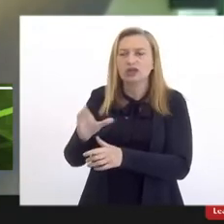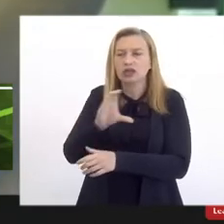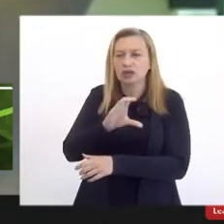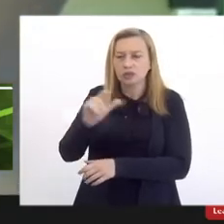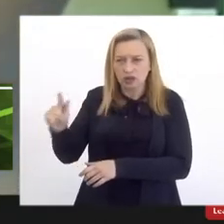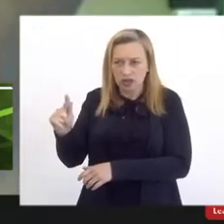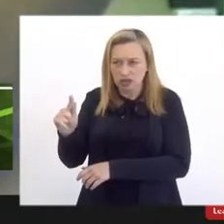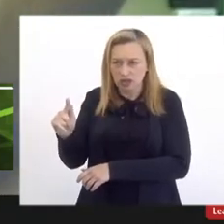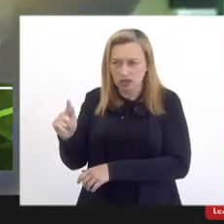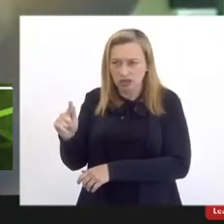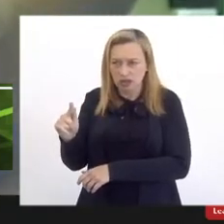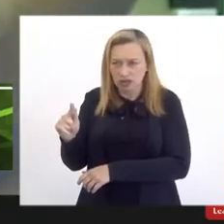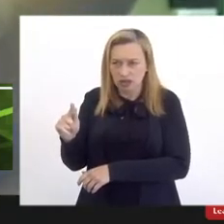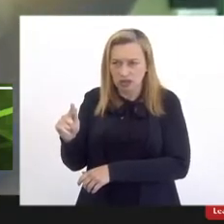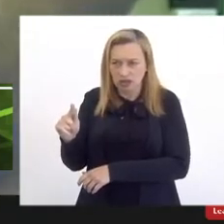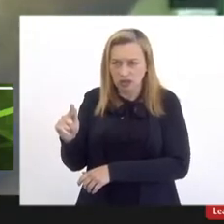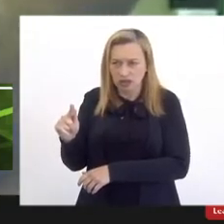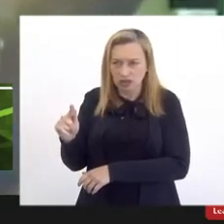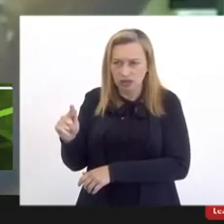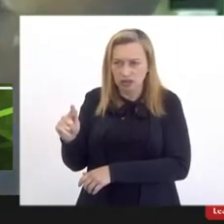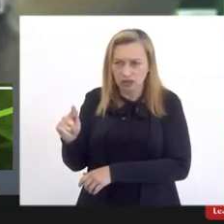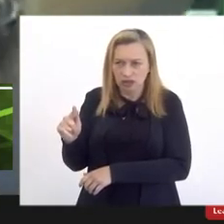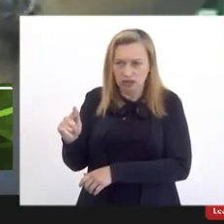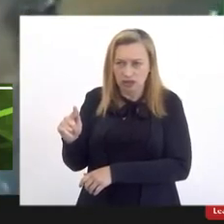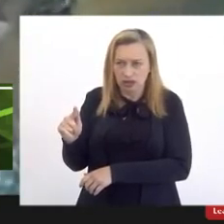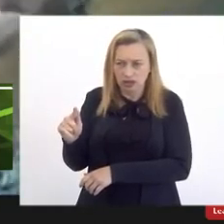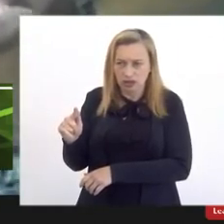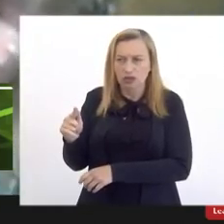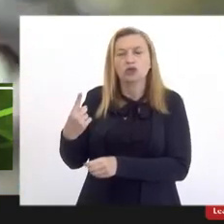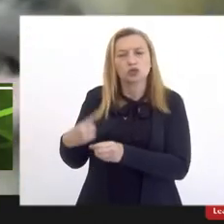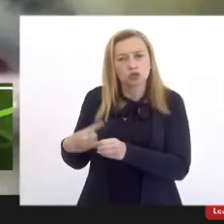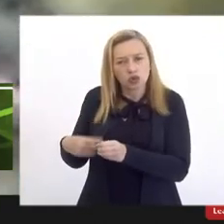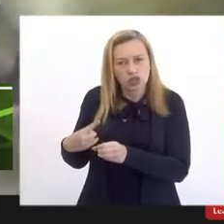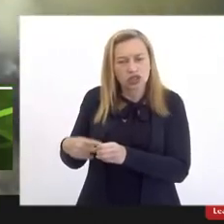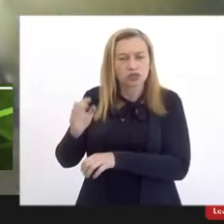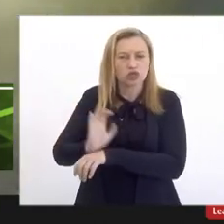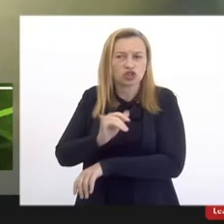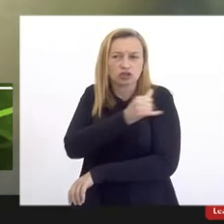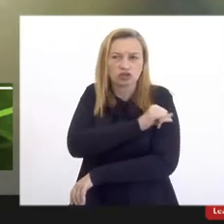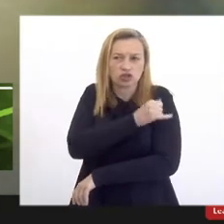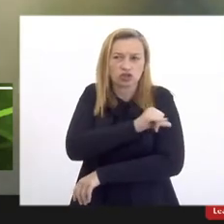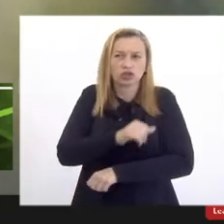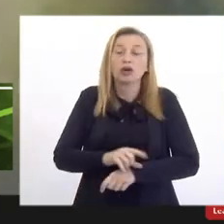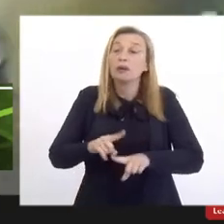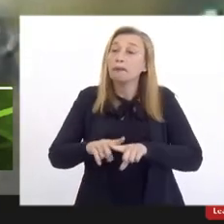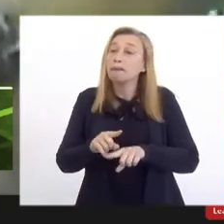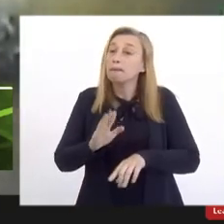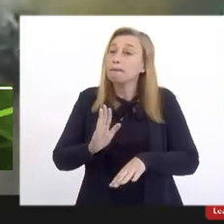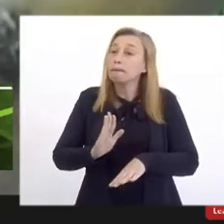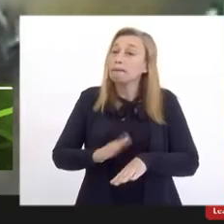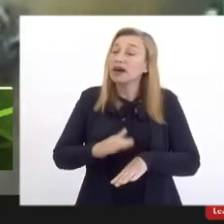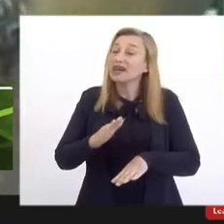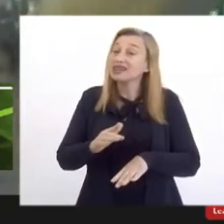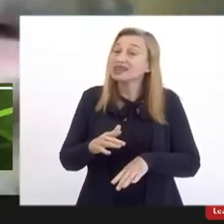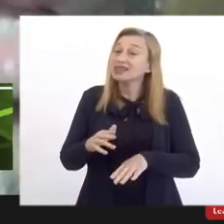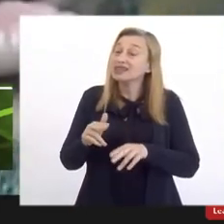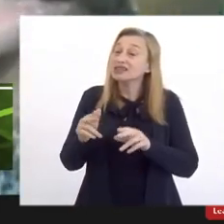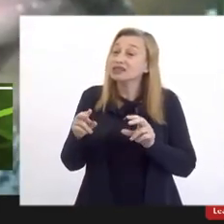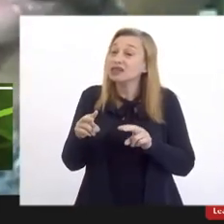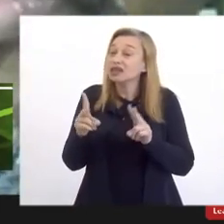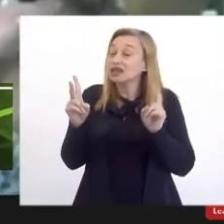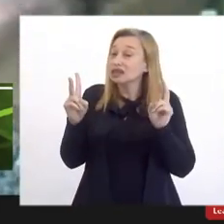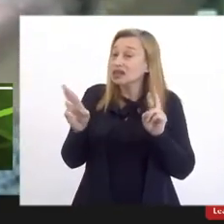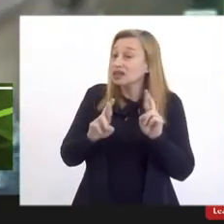uma das maiores arrecadadoras de CMS do município, do estado do Rio de Janeiro. Mas, em termos de serviço, isso não